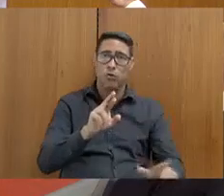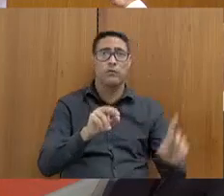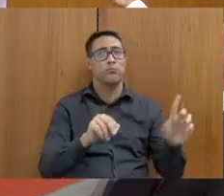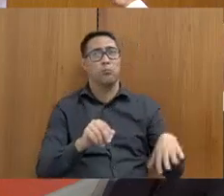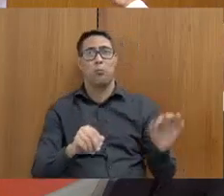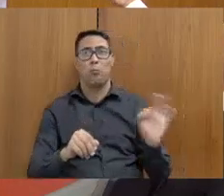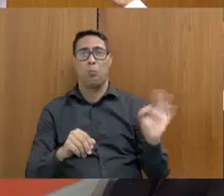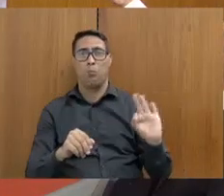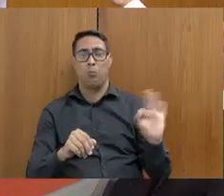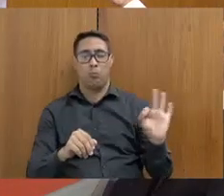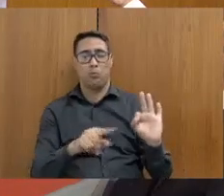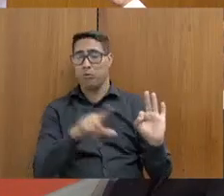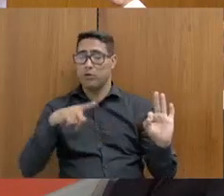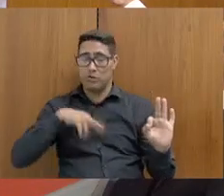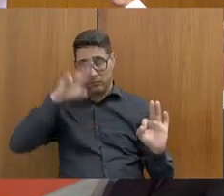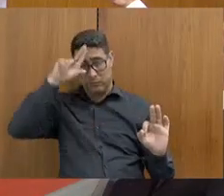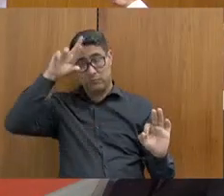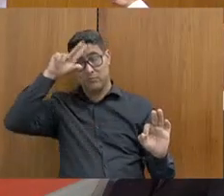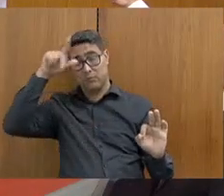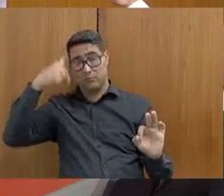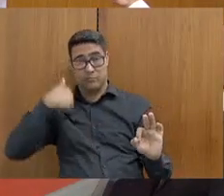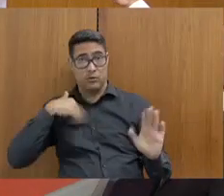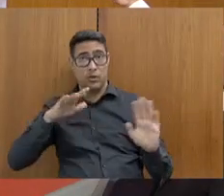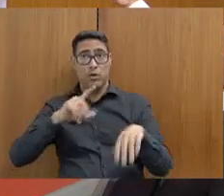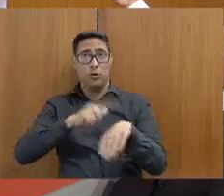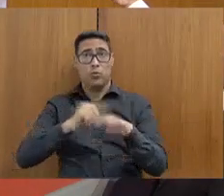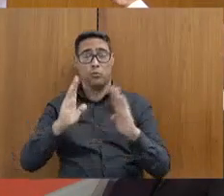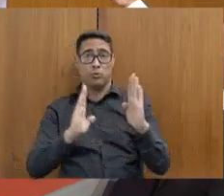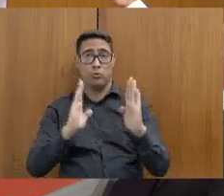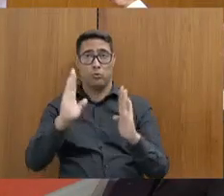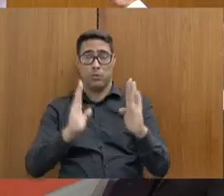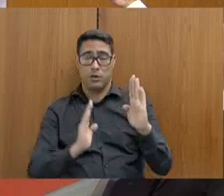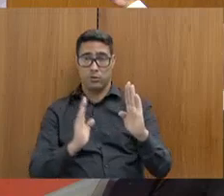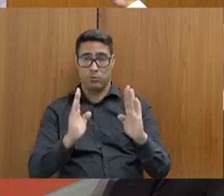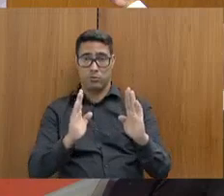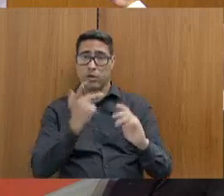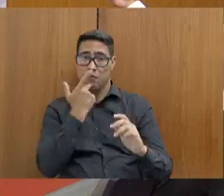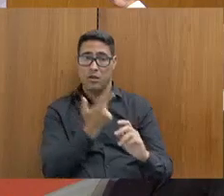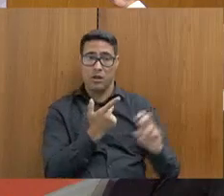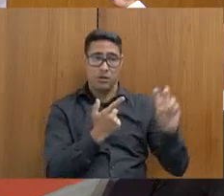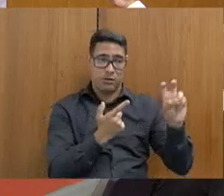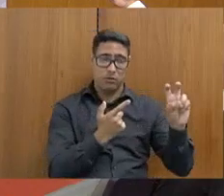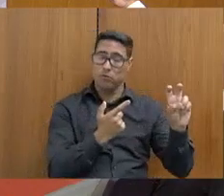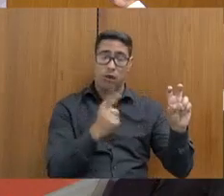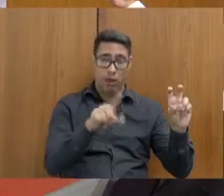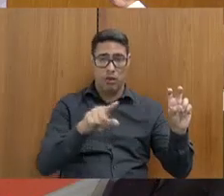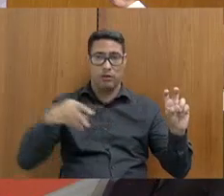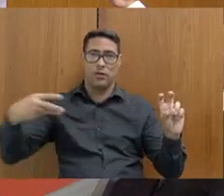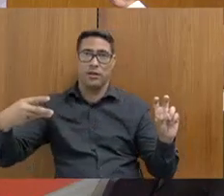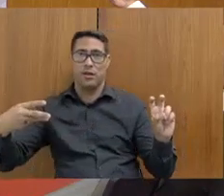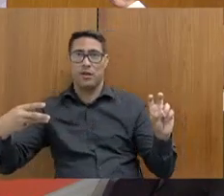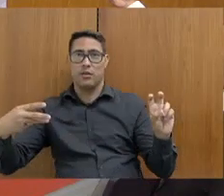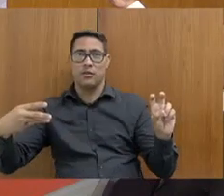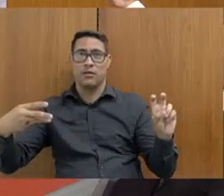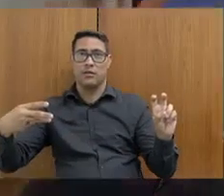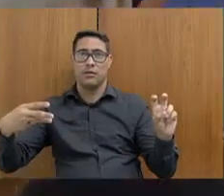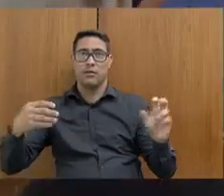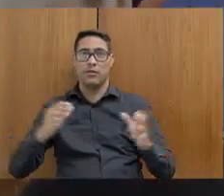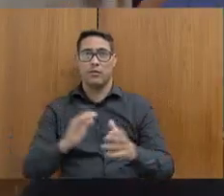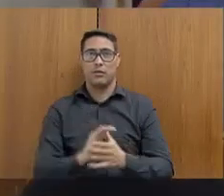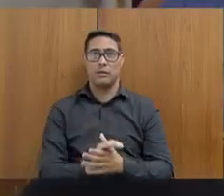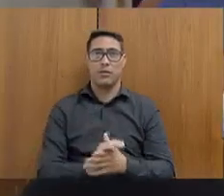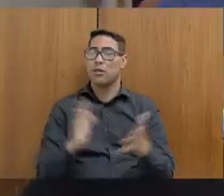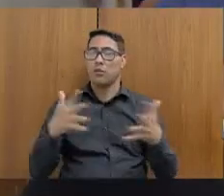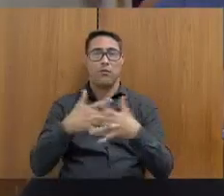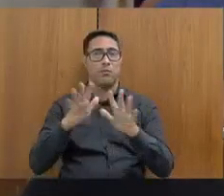cometido um equívoco no prazo inicial dos deputados. Em vez de ser três, eu falei cinco. Mas não há nenhum